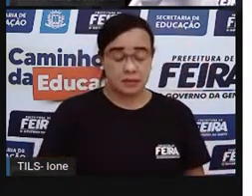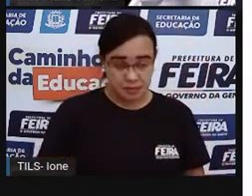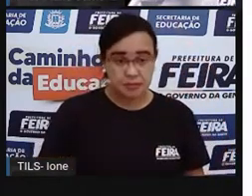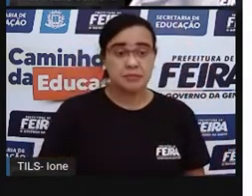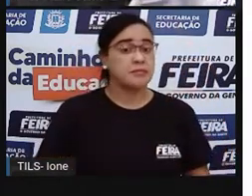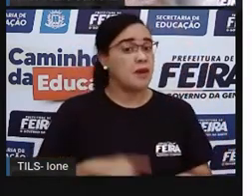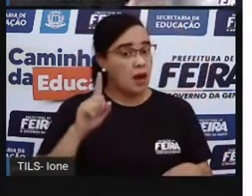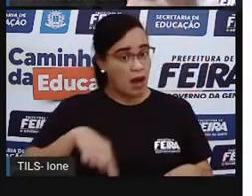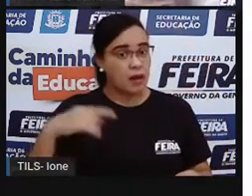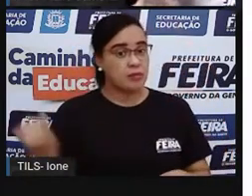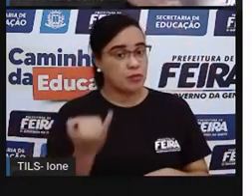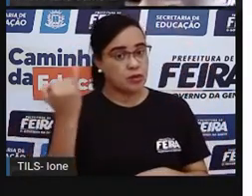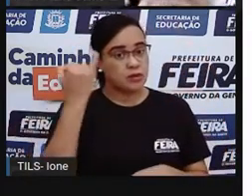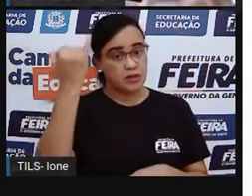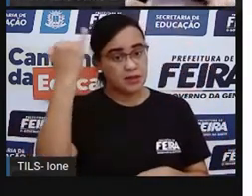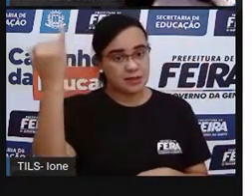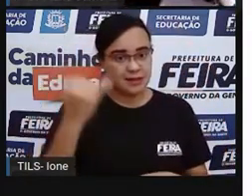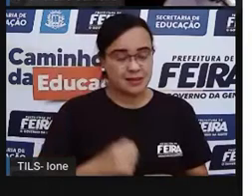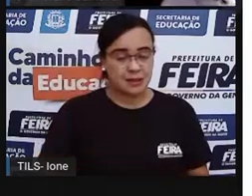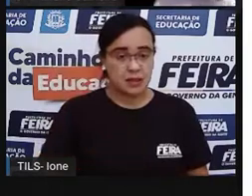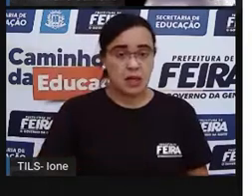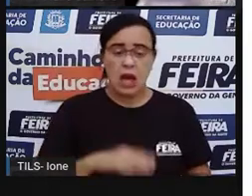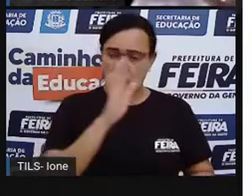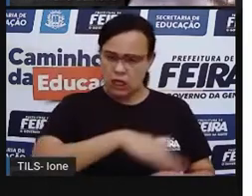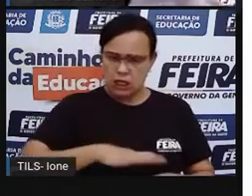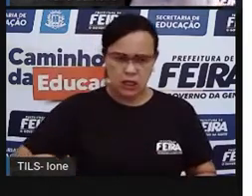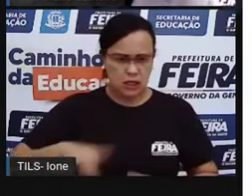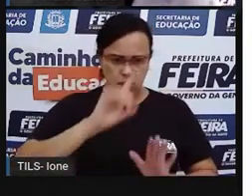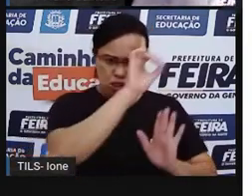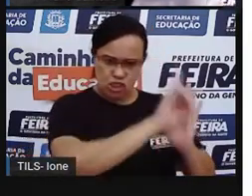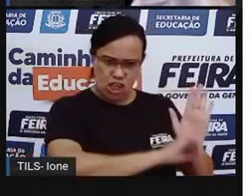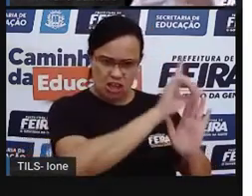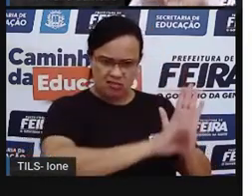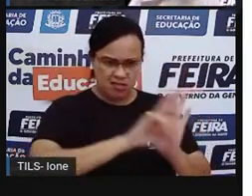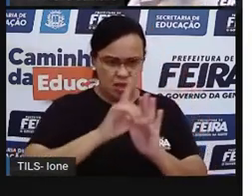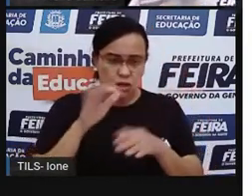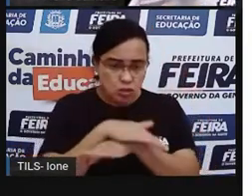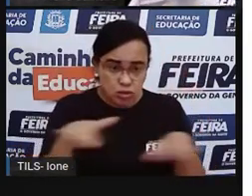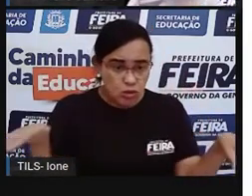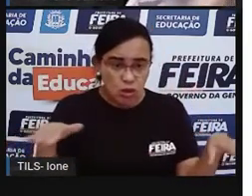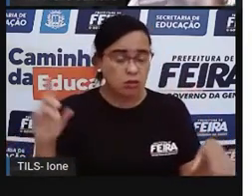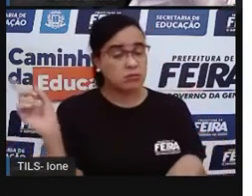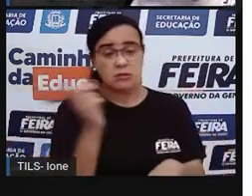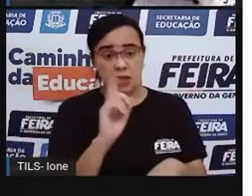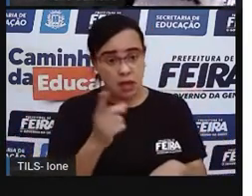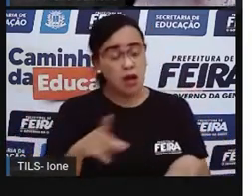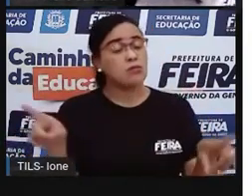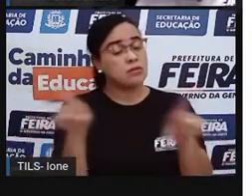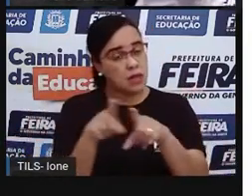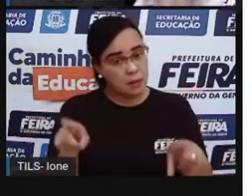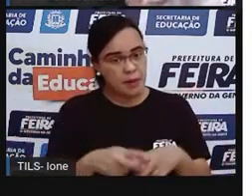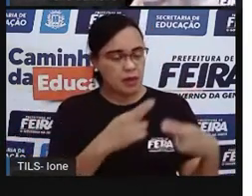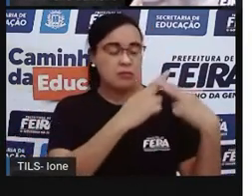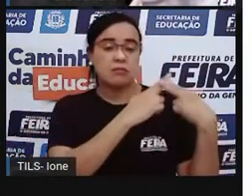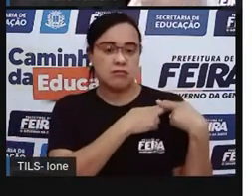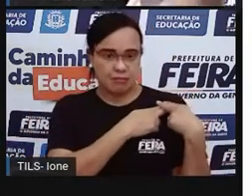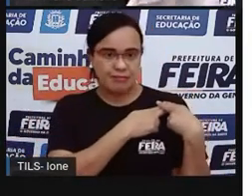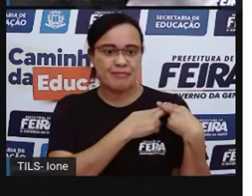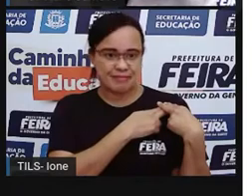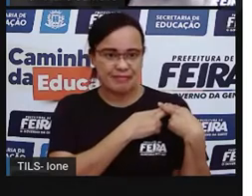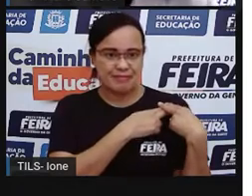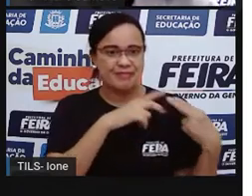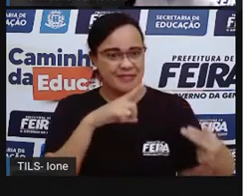sabia? Então, a criança não tem só direitos, ela também tem deveres. E esses deveres que ajudam a criança a cumprir